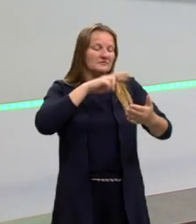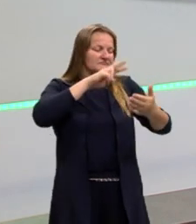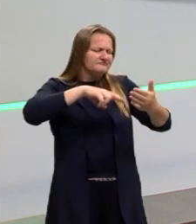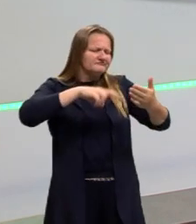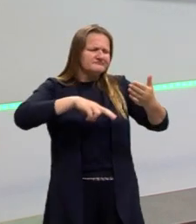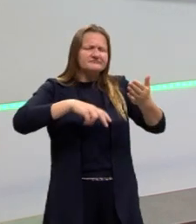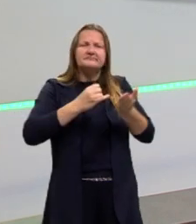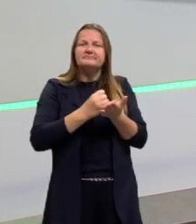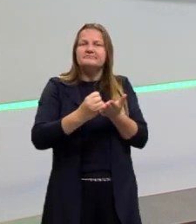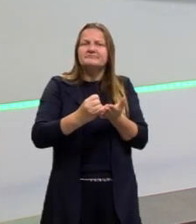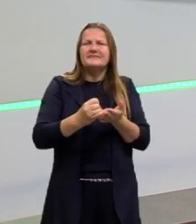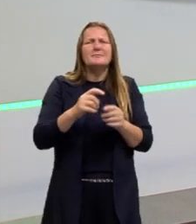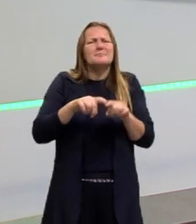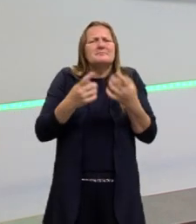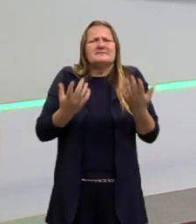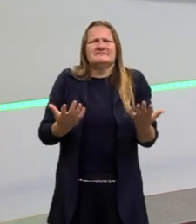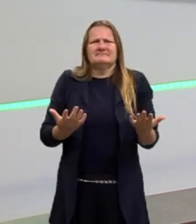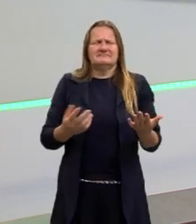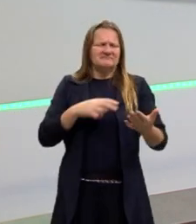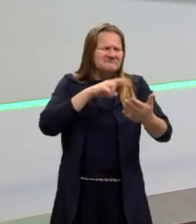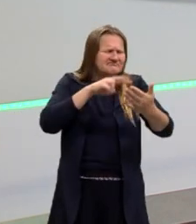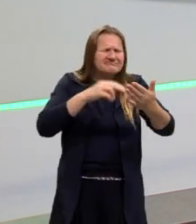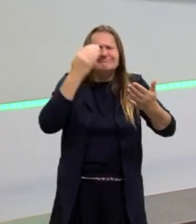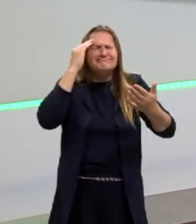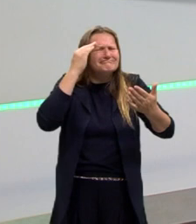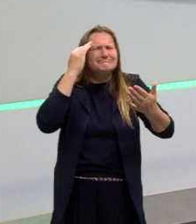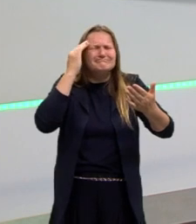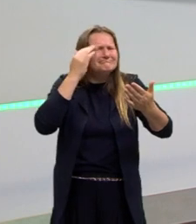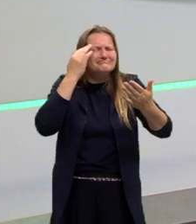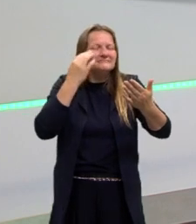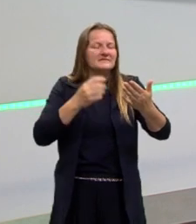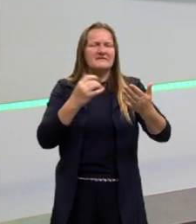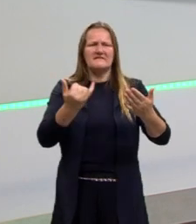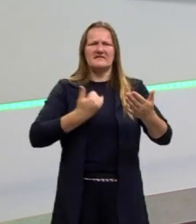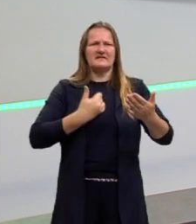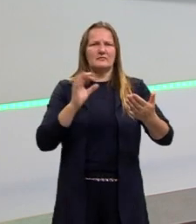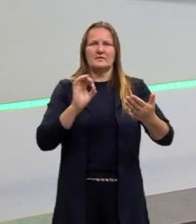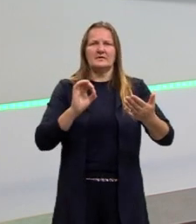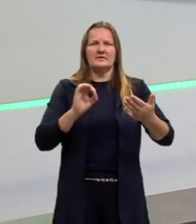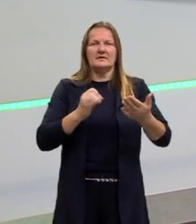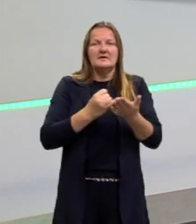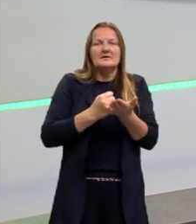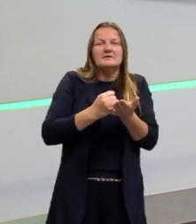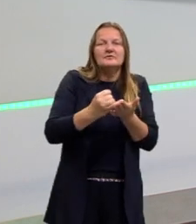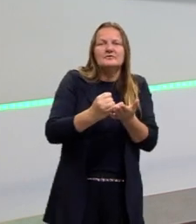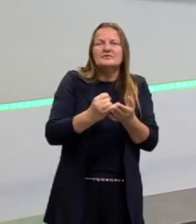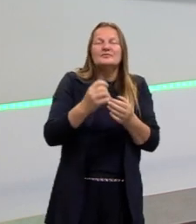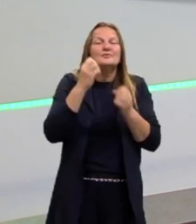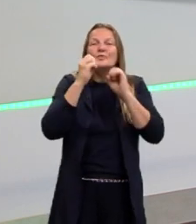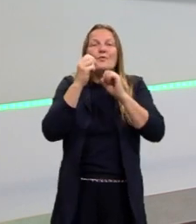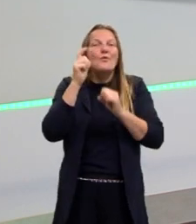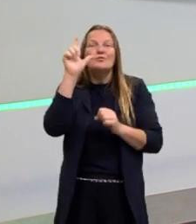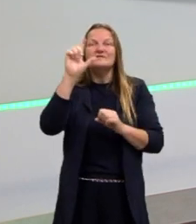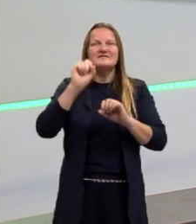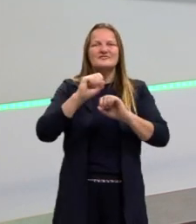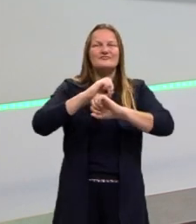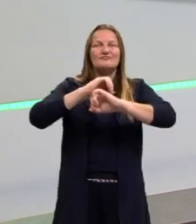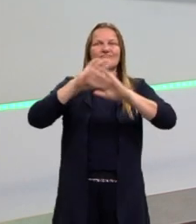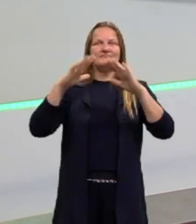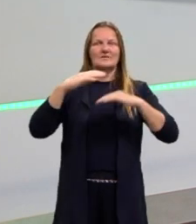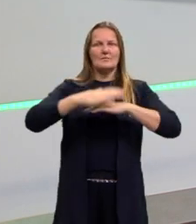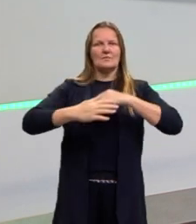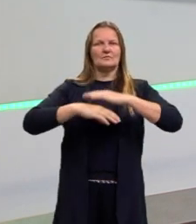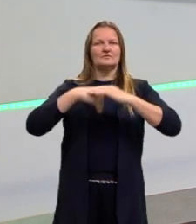e vai pensar, tá, mas aí aqui, o que mais que ele vai me dizer nesse texto? Se nem a introdução ele conseguiu, ela conseguiu construir